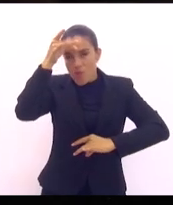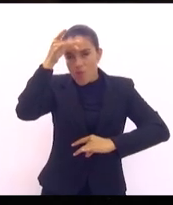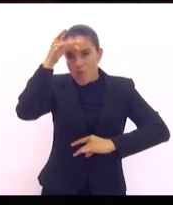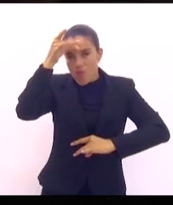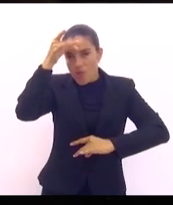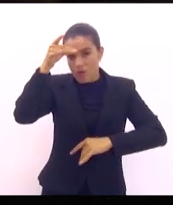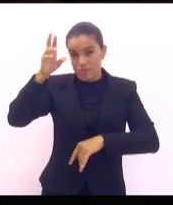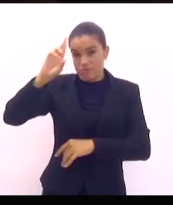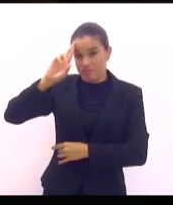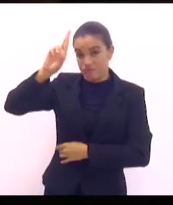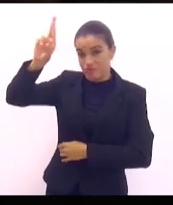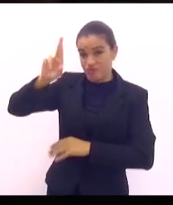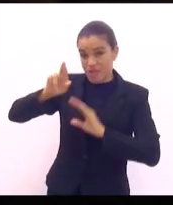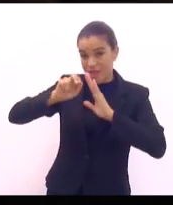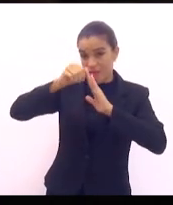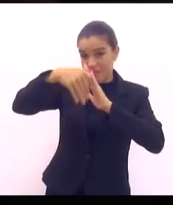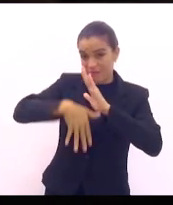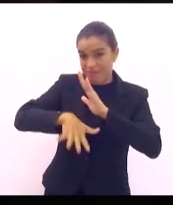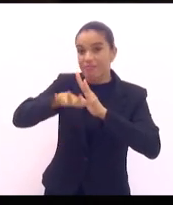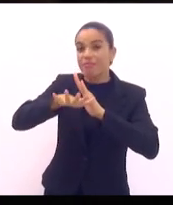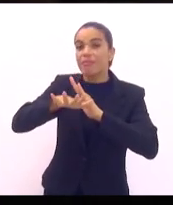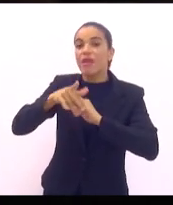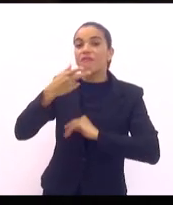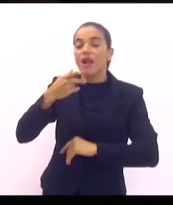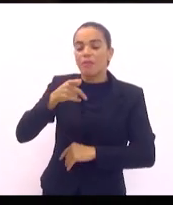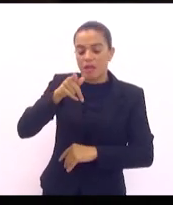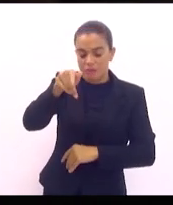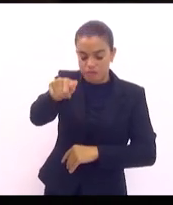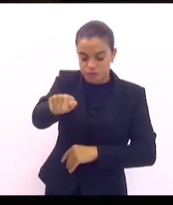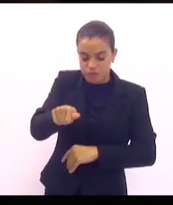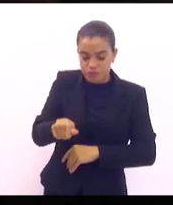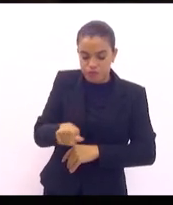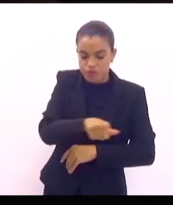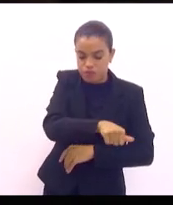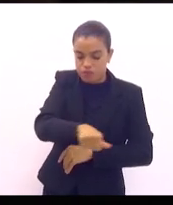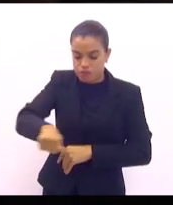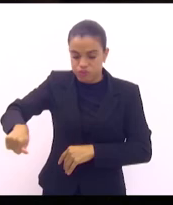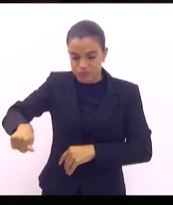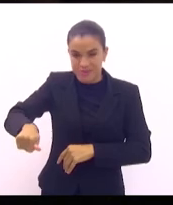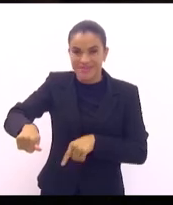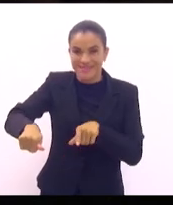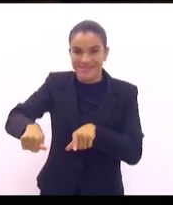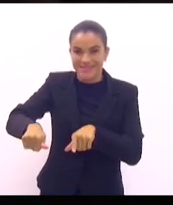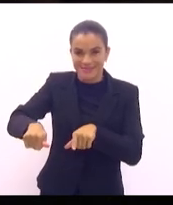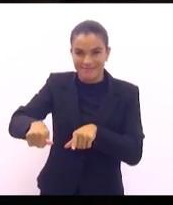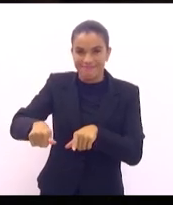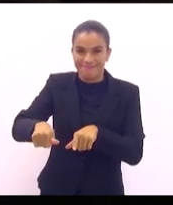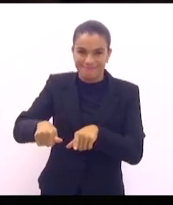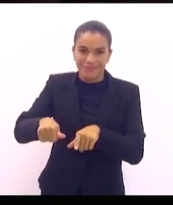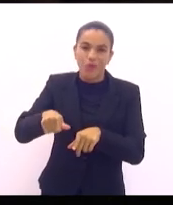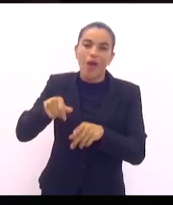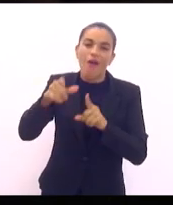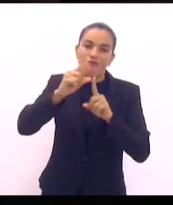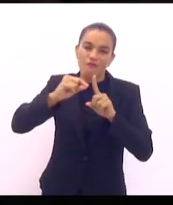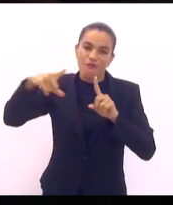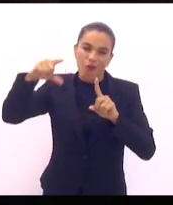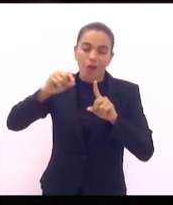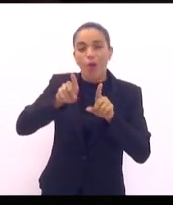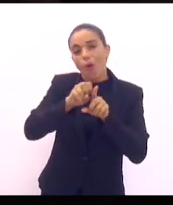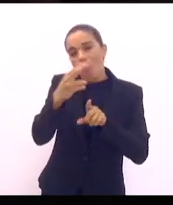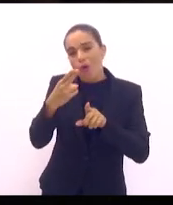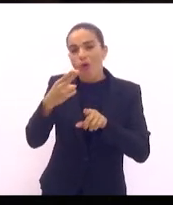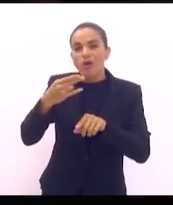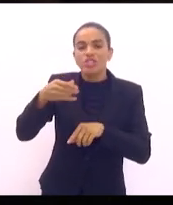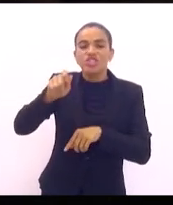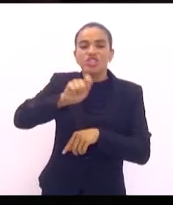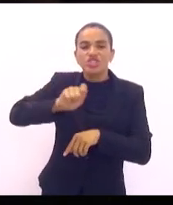chefe do terreiro manda ele riscar o ponto no chão com a pemba, com o giz, e